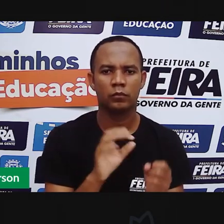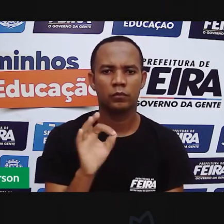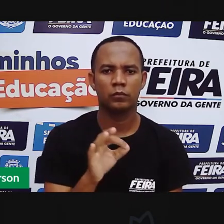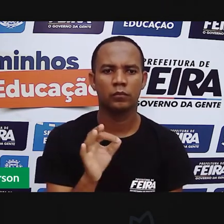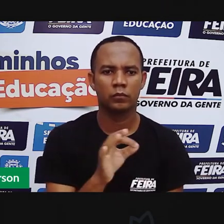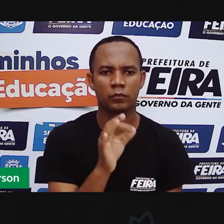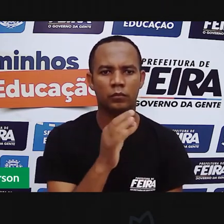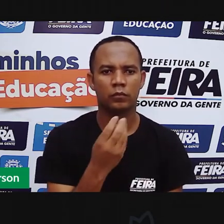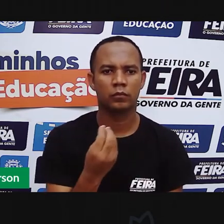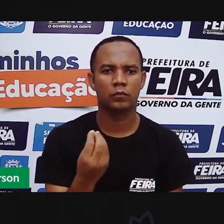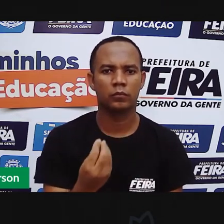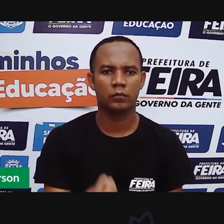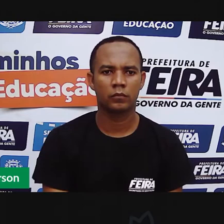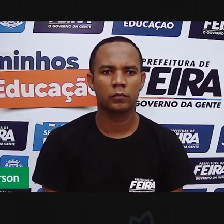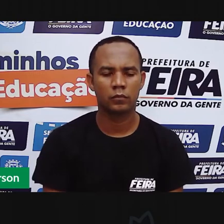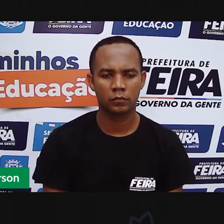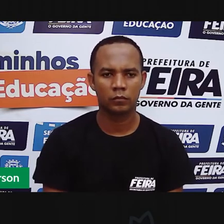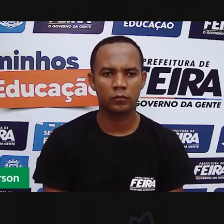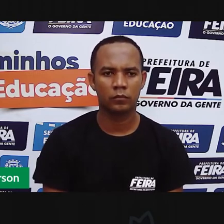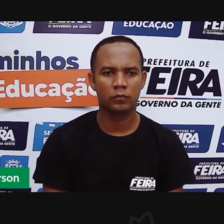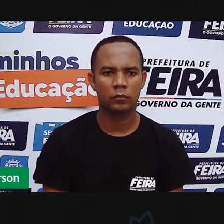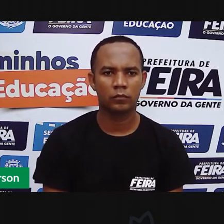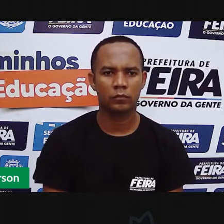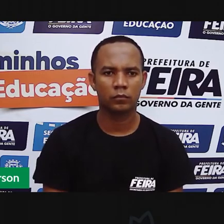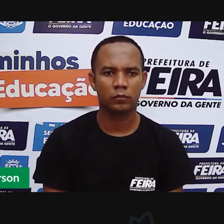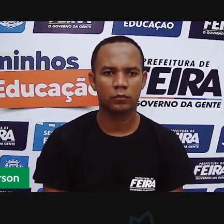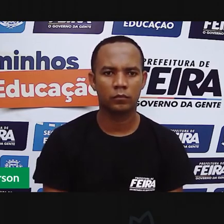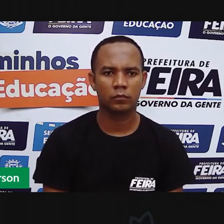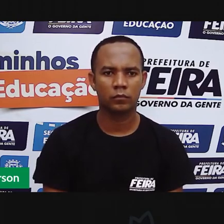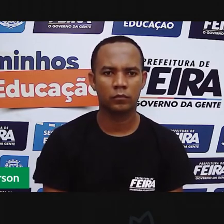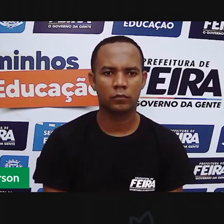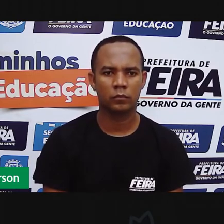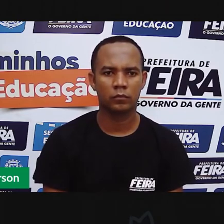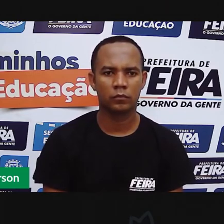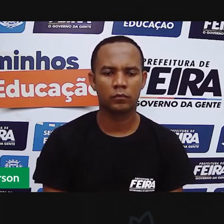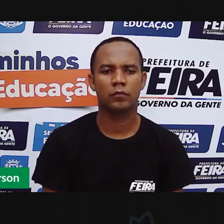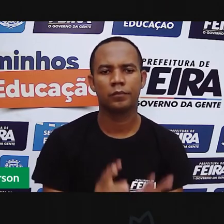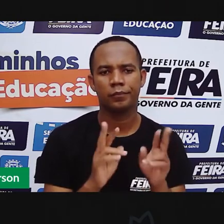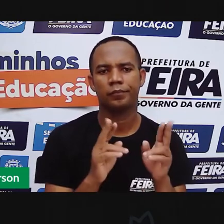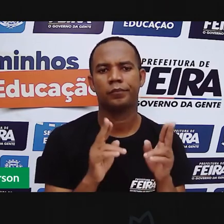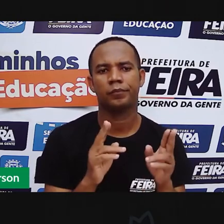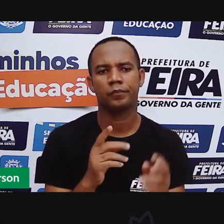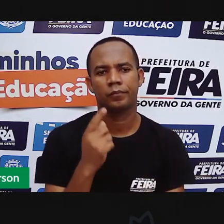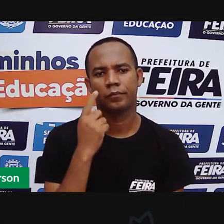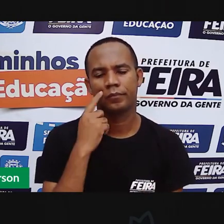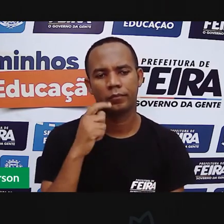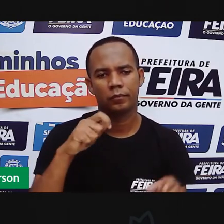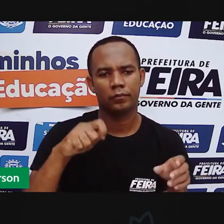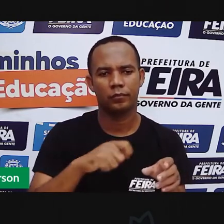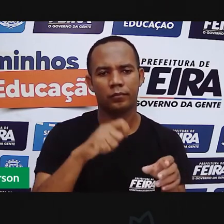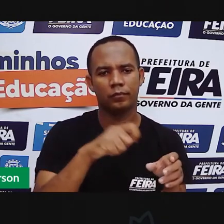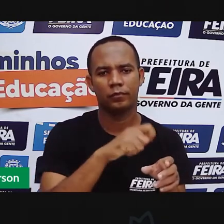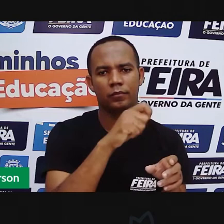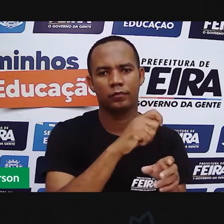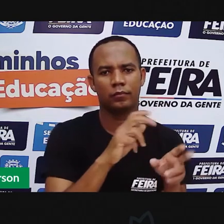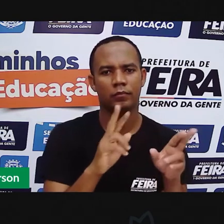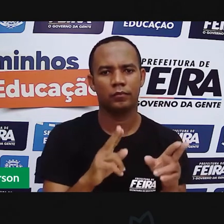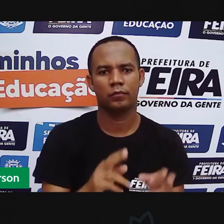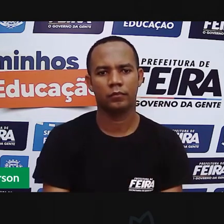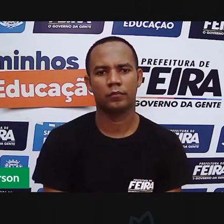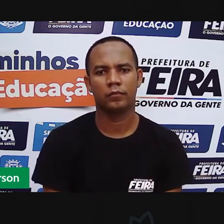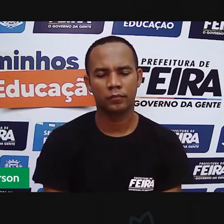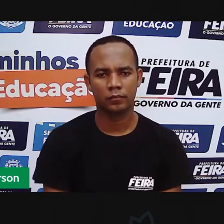o jeito de fazer o tecido no tear. É dessa forma aqui. Só que o fio do tecido, né, do